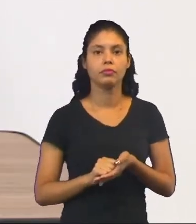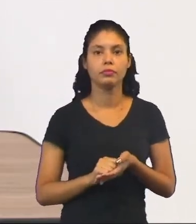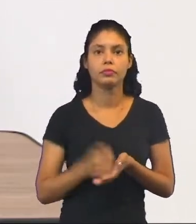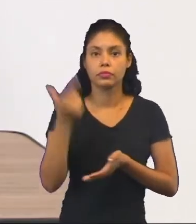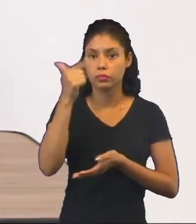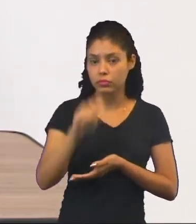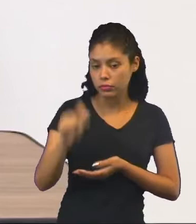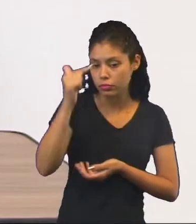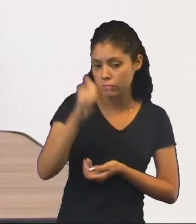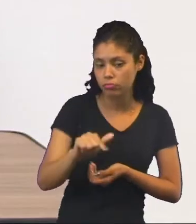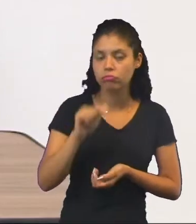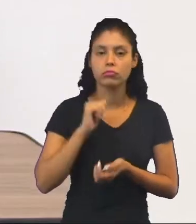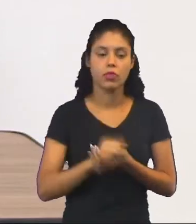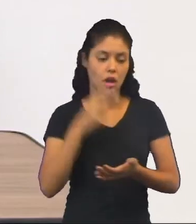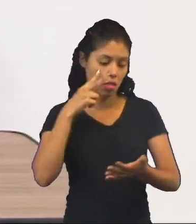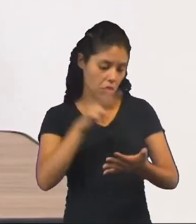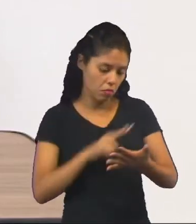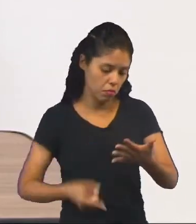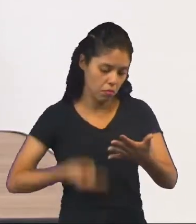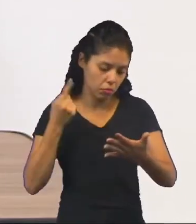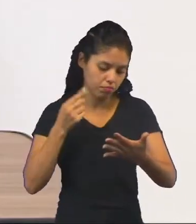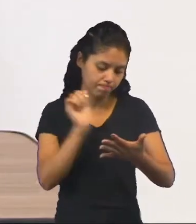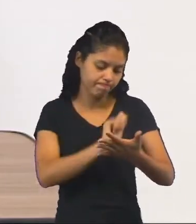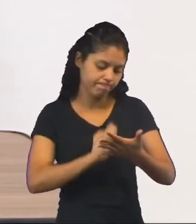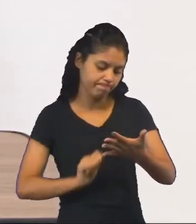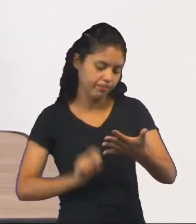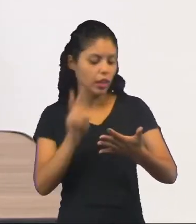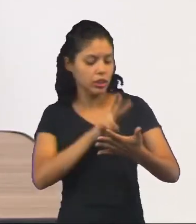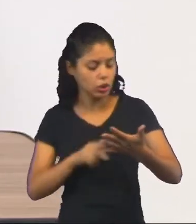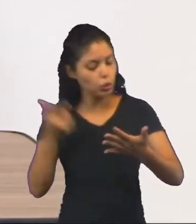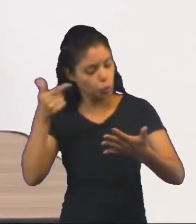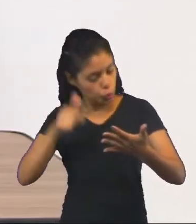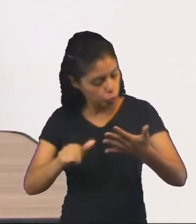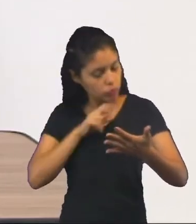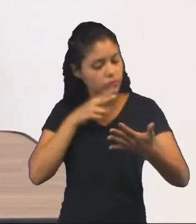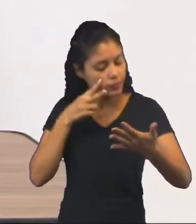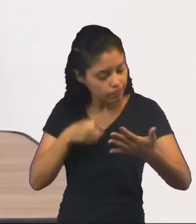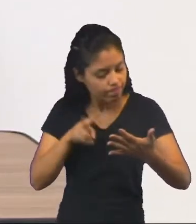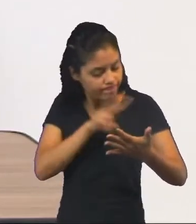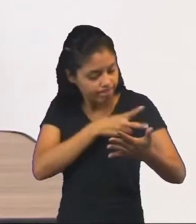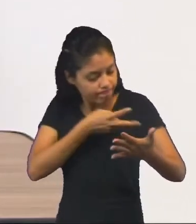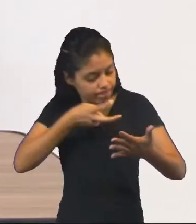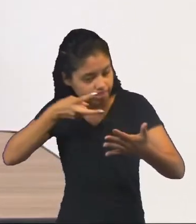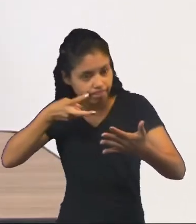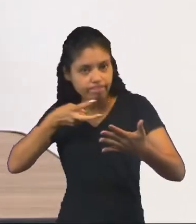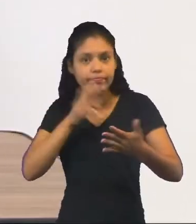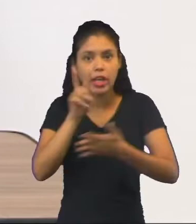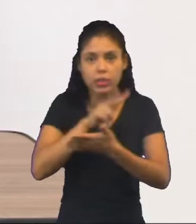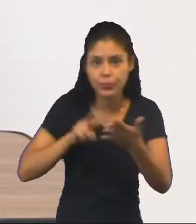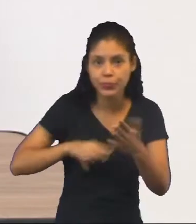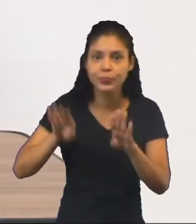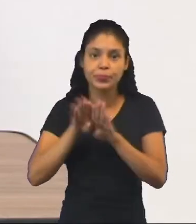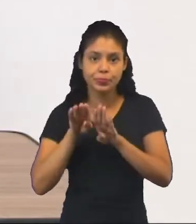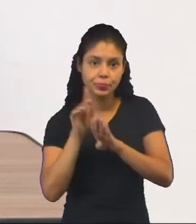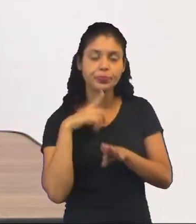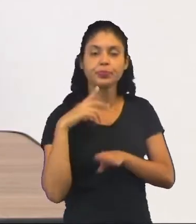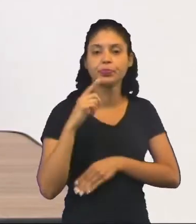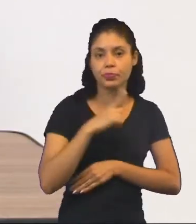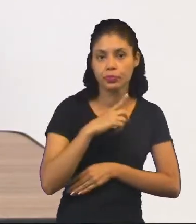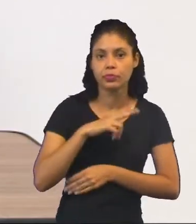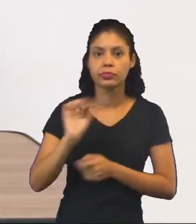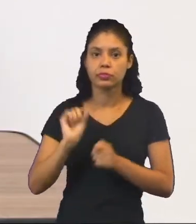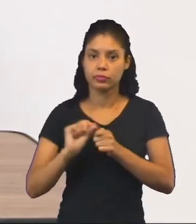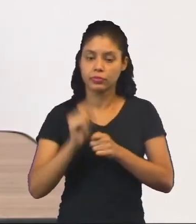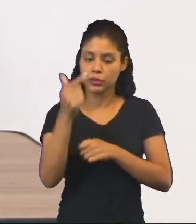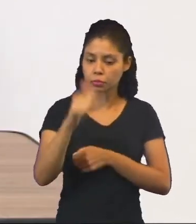ler e releir. Você leu, fez a escrita e você fazer uma leitura, que você consegue perceber na leitura, quando você